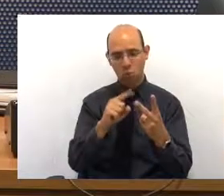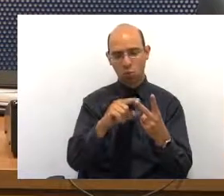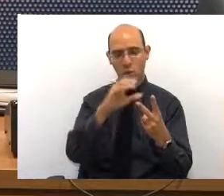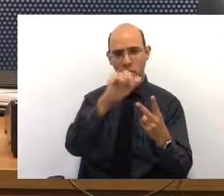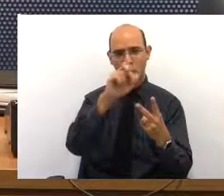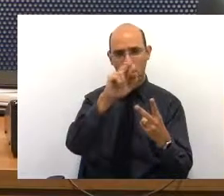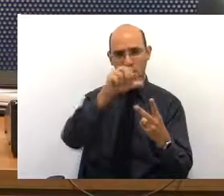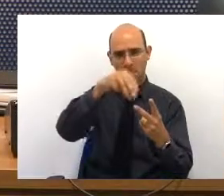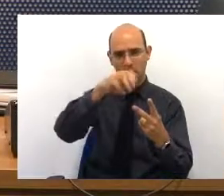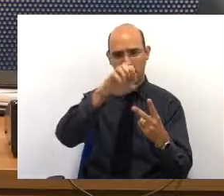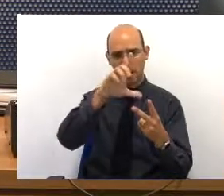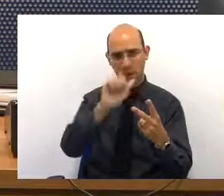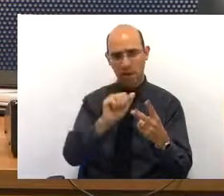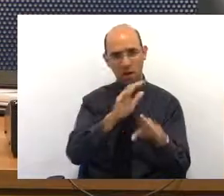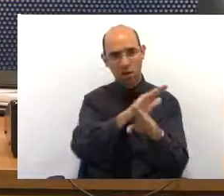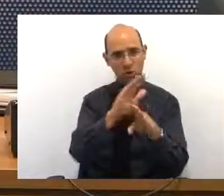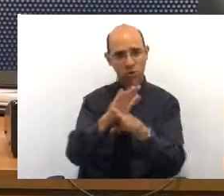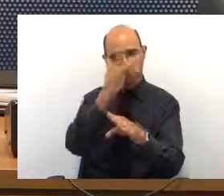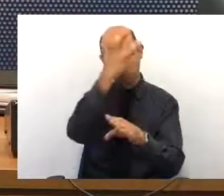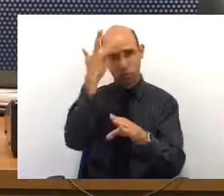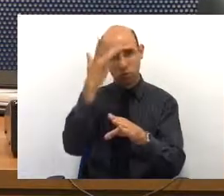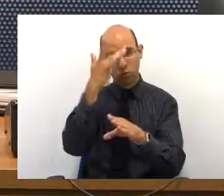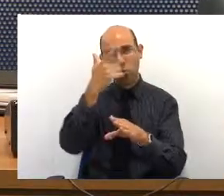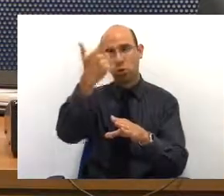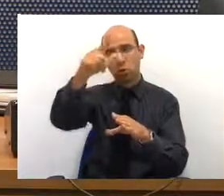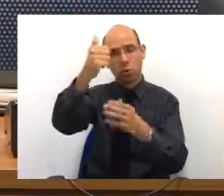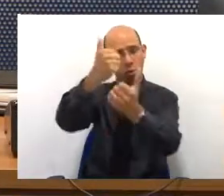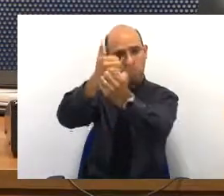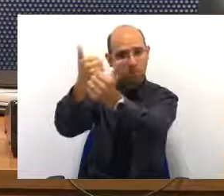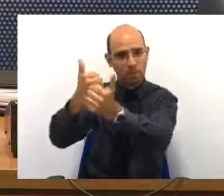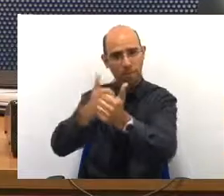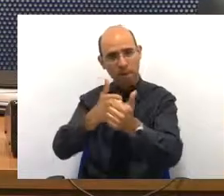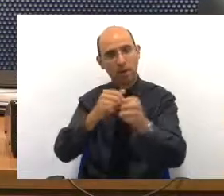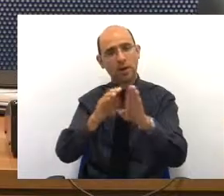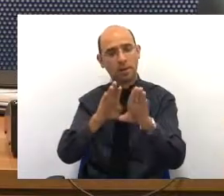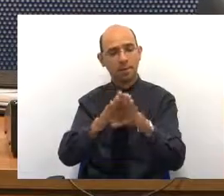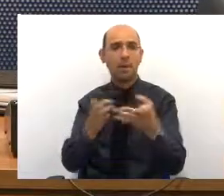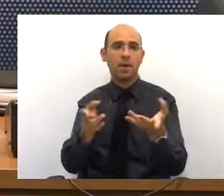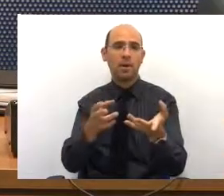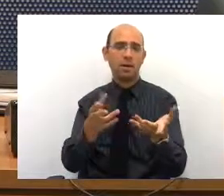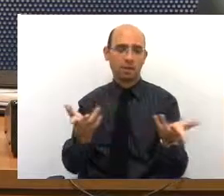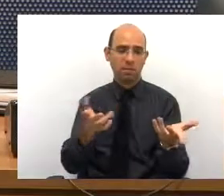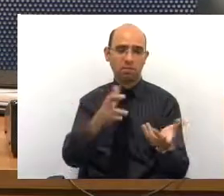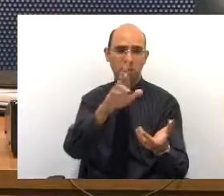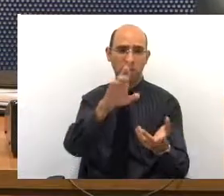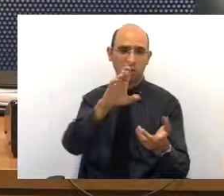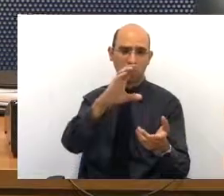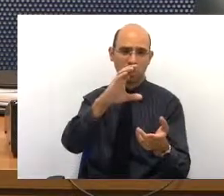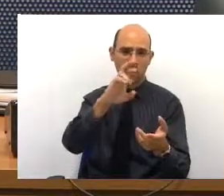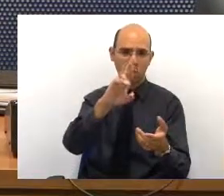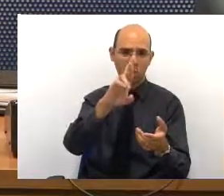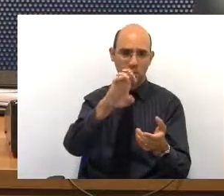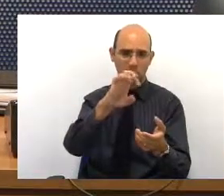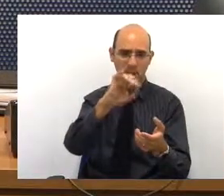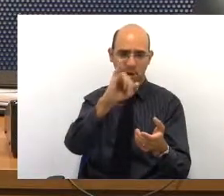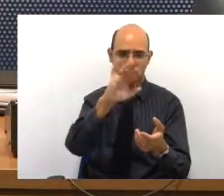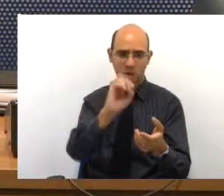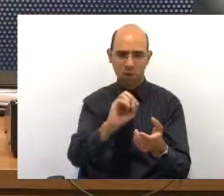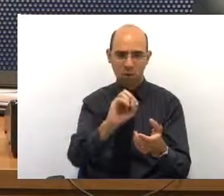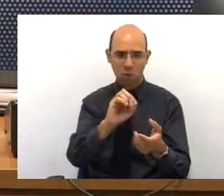além de atender outros bairros próximos, Recreio, Robert e outros,